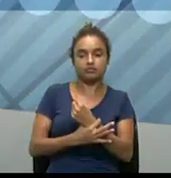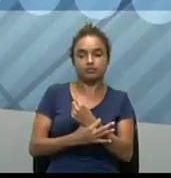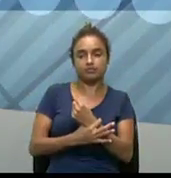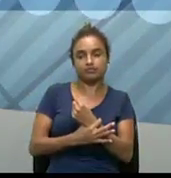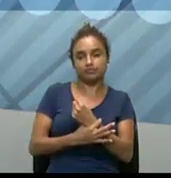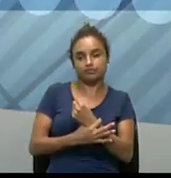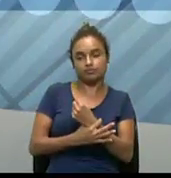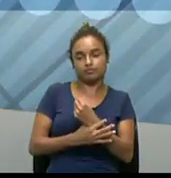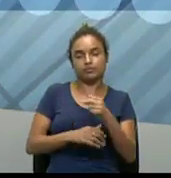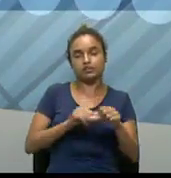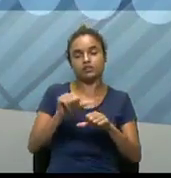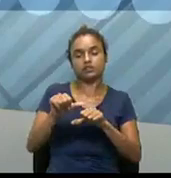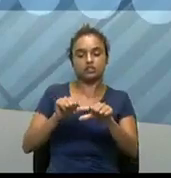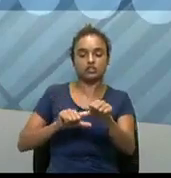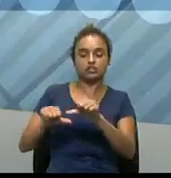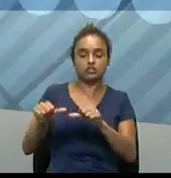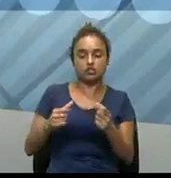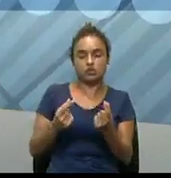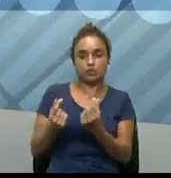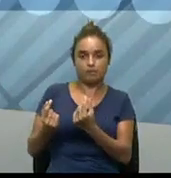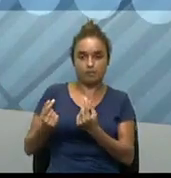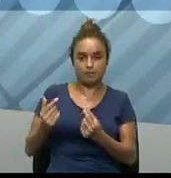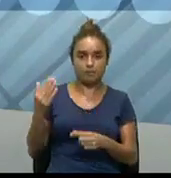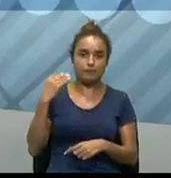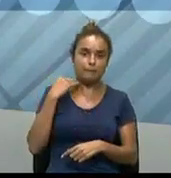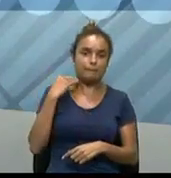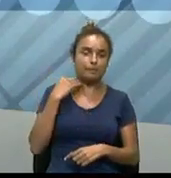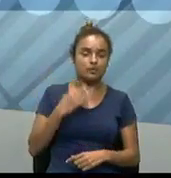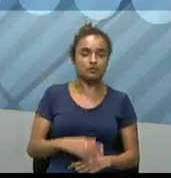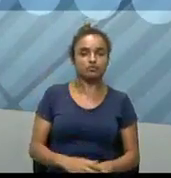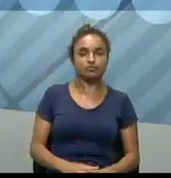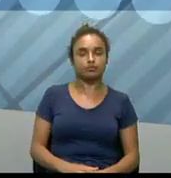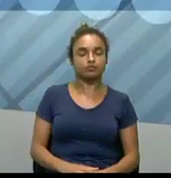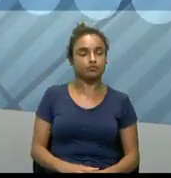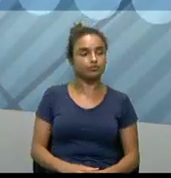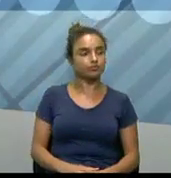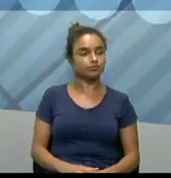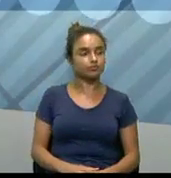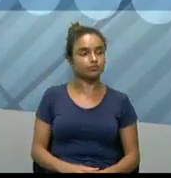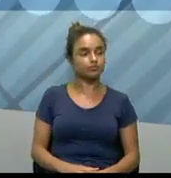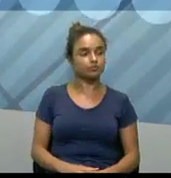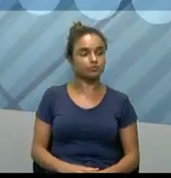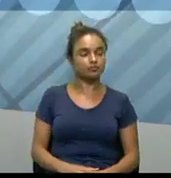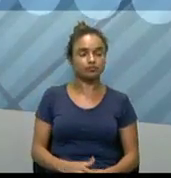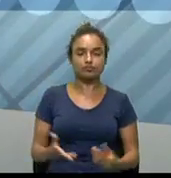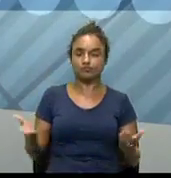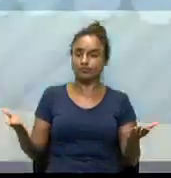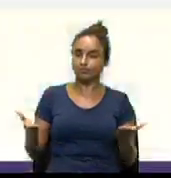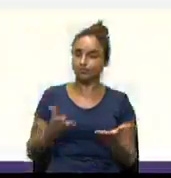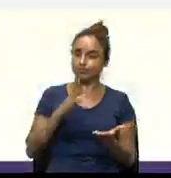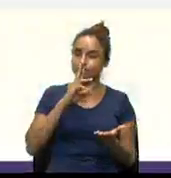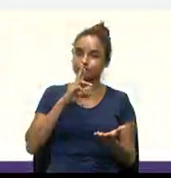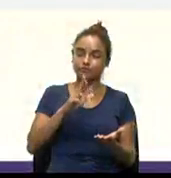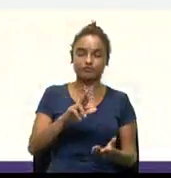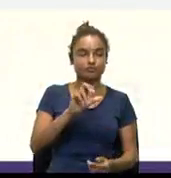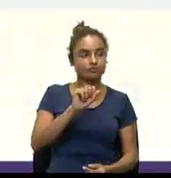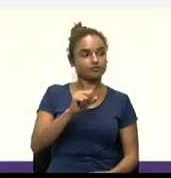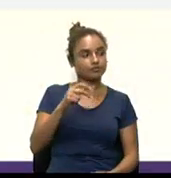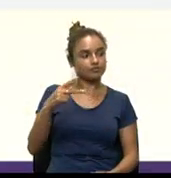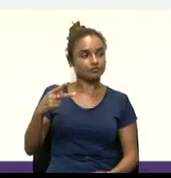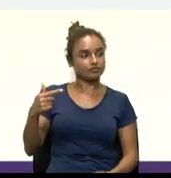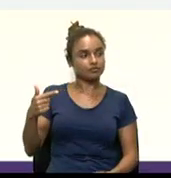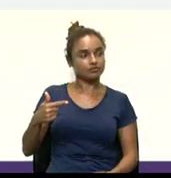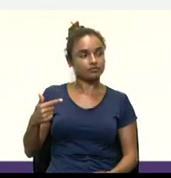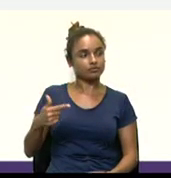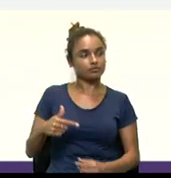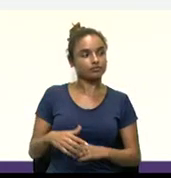das trocas financeiras dos bancos, ok? E, resolvendo, então, a situação problema,